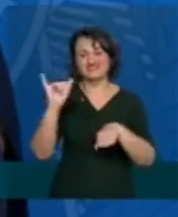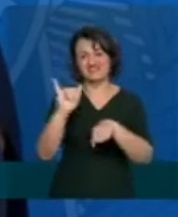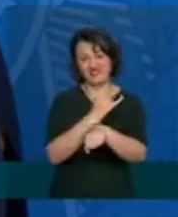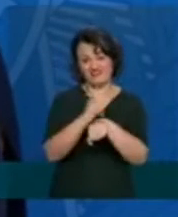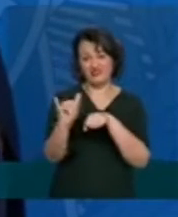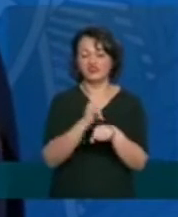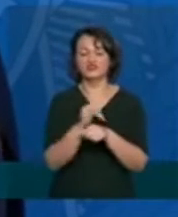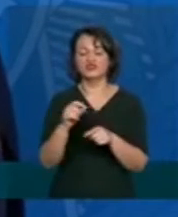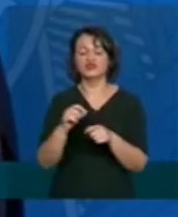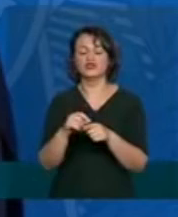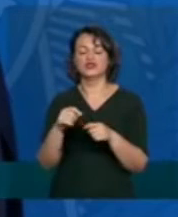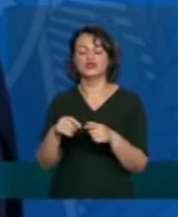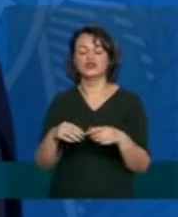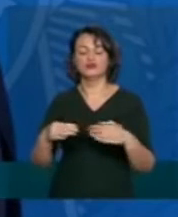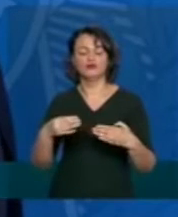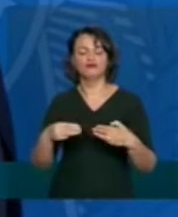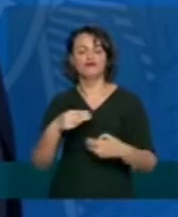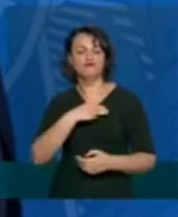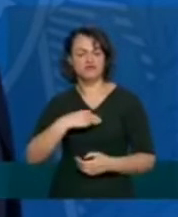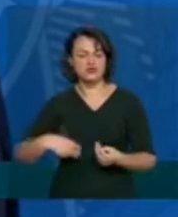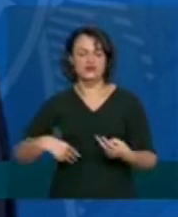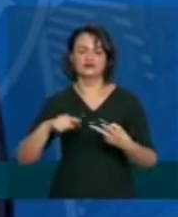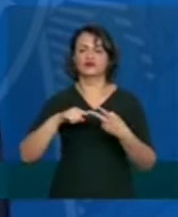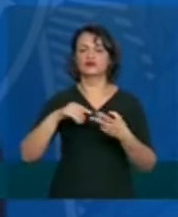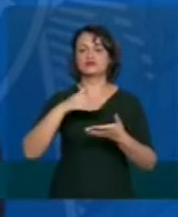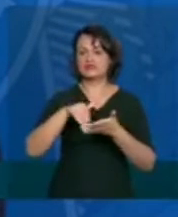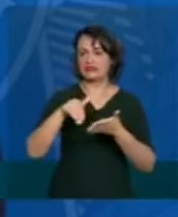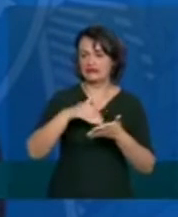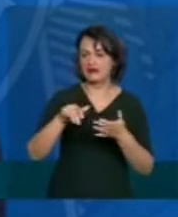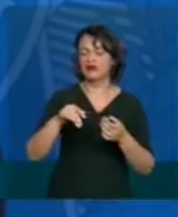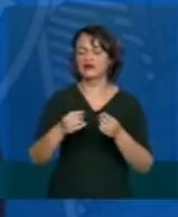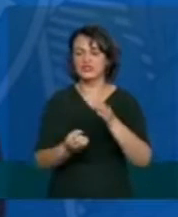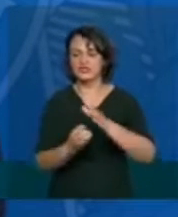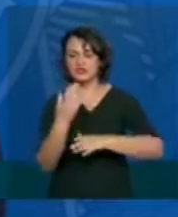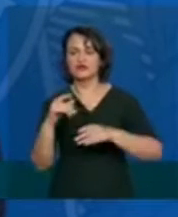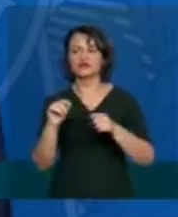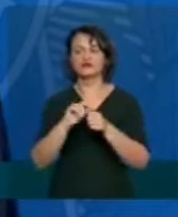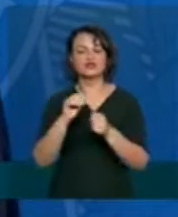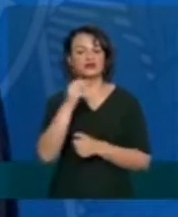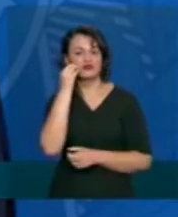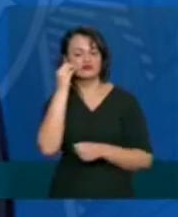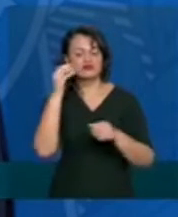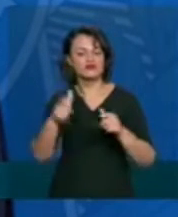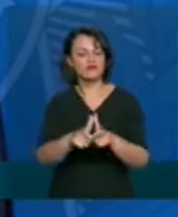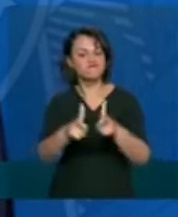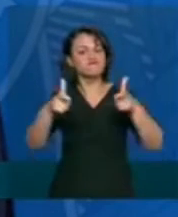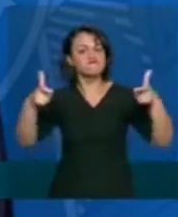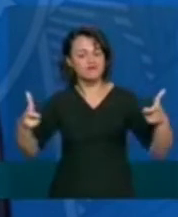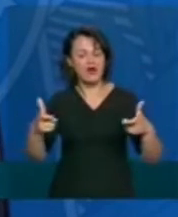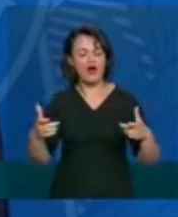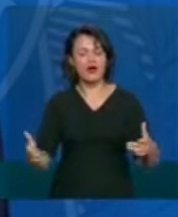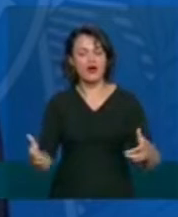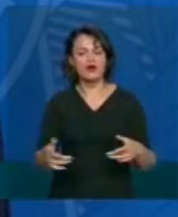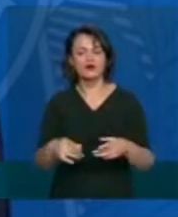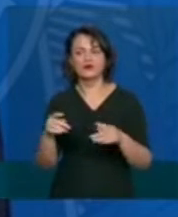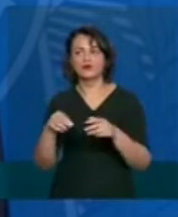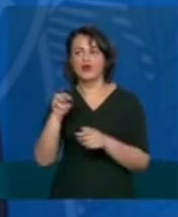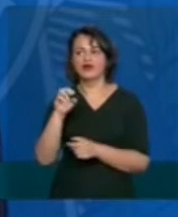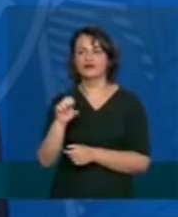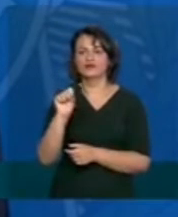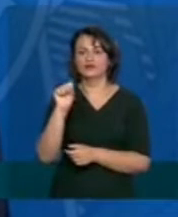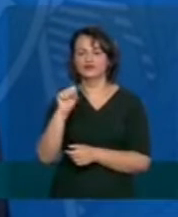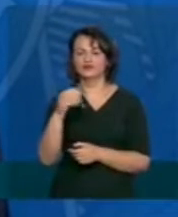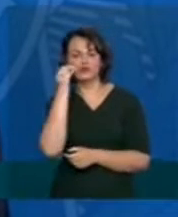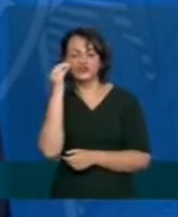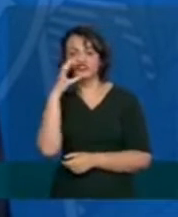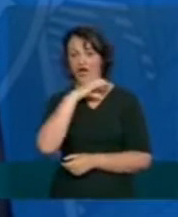lançada pelo ministro pelo secretário de testagem de ampliação da testagem tanto pelo RT-PCR quanto pelo